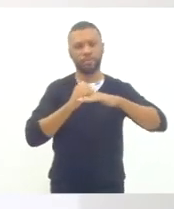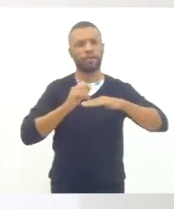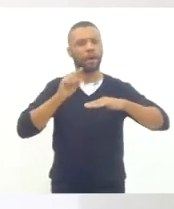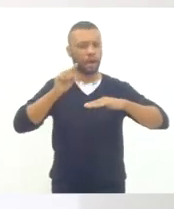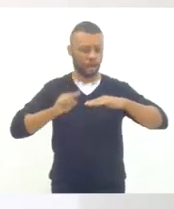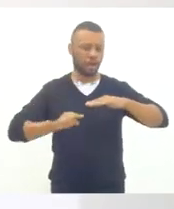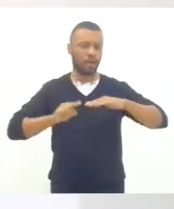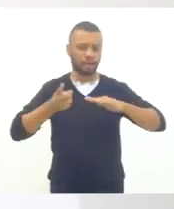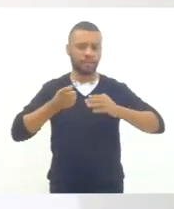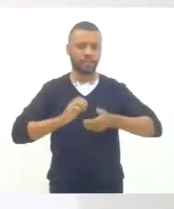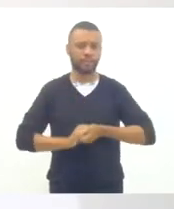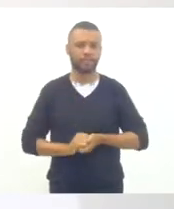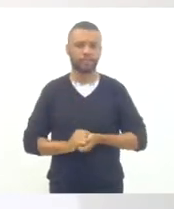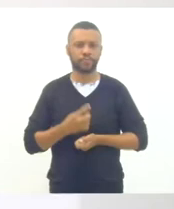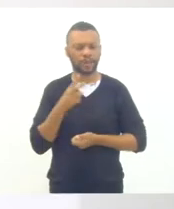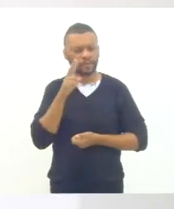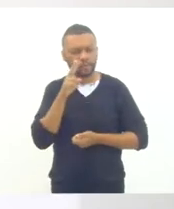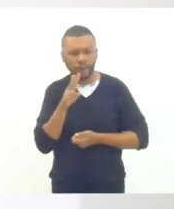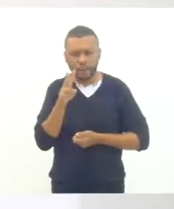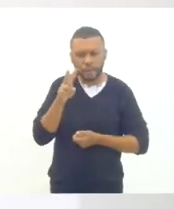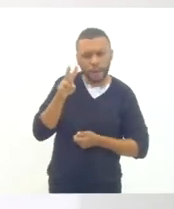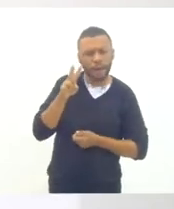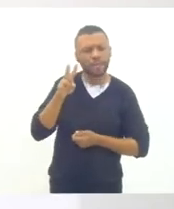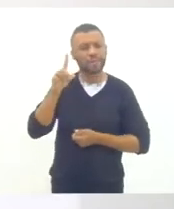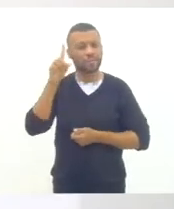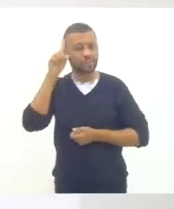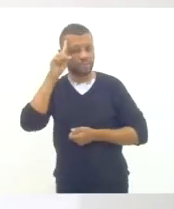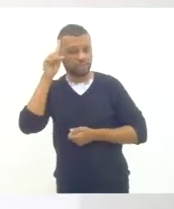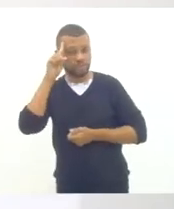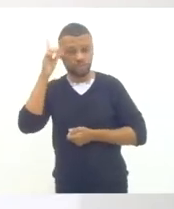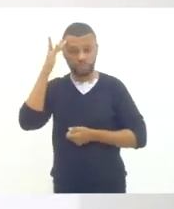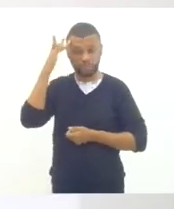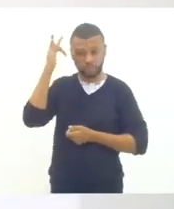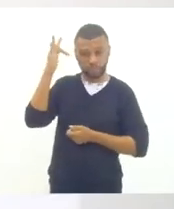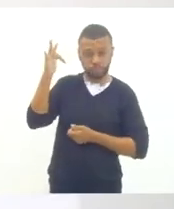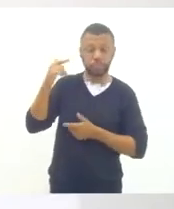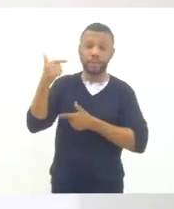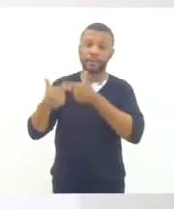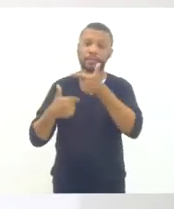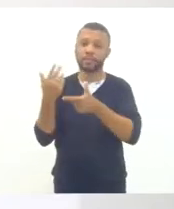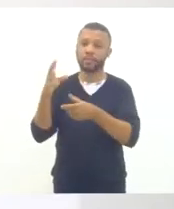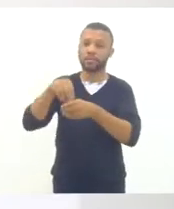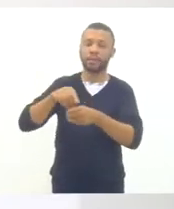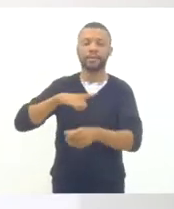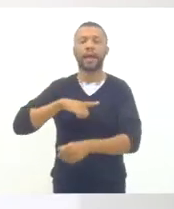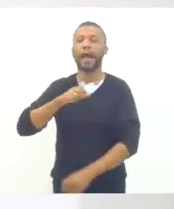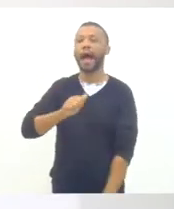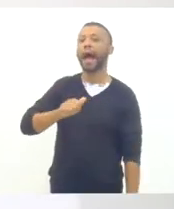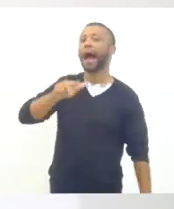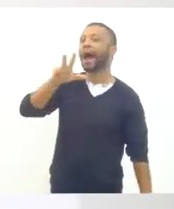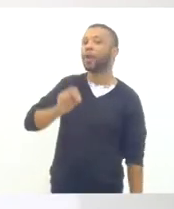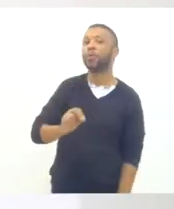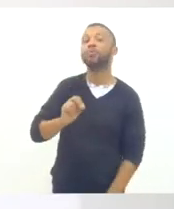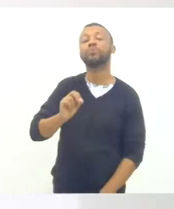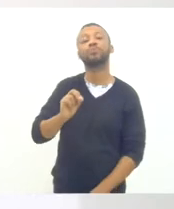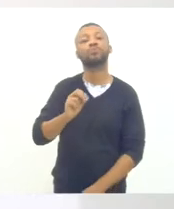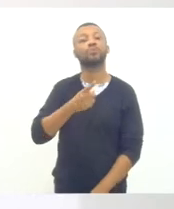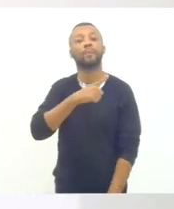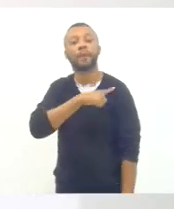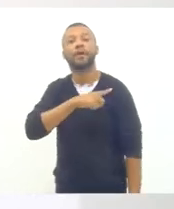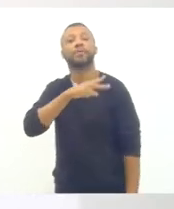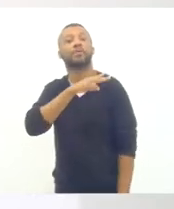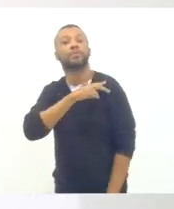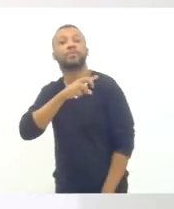muitos ao longo dos dias trabalhando lá. A gente encontra estudantes do ensino médio